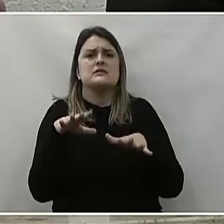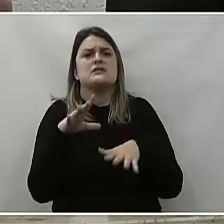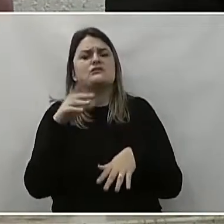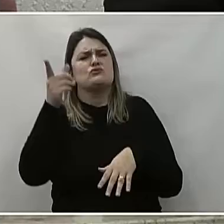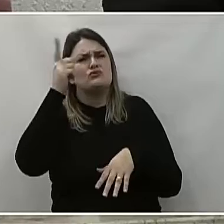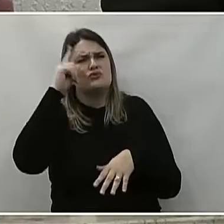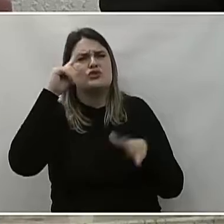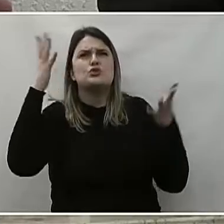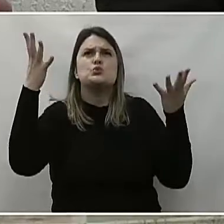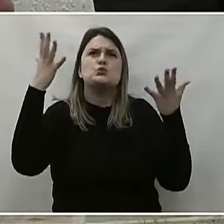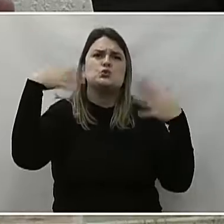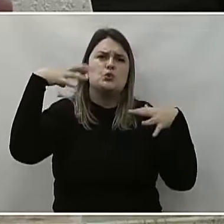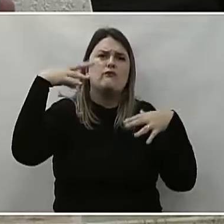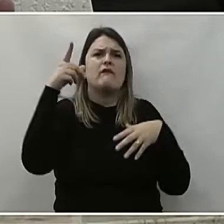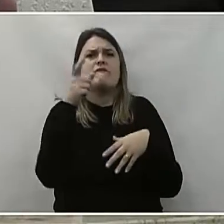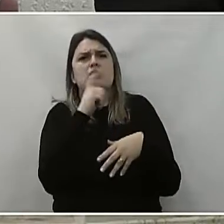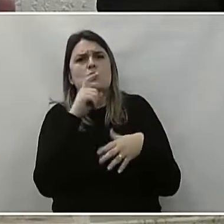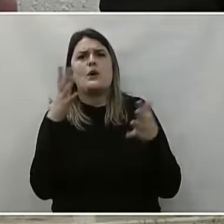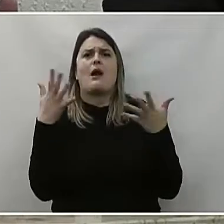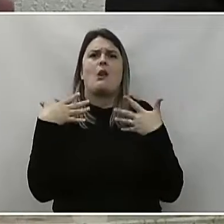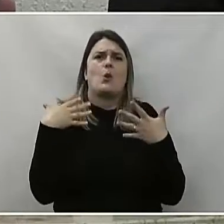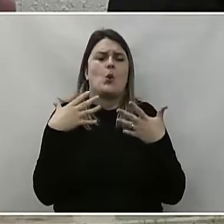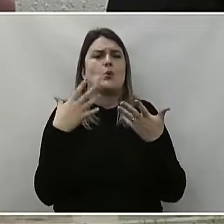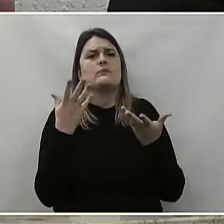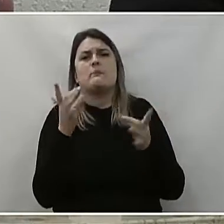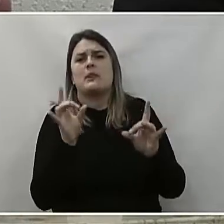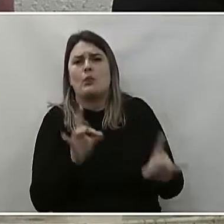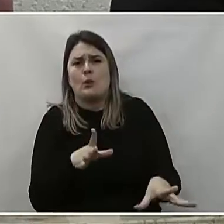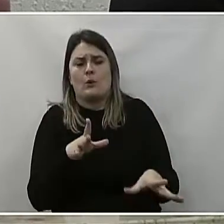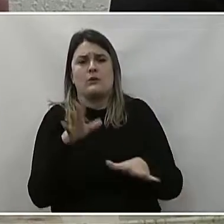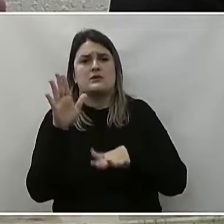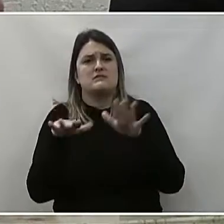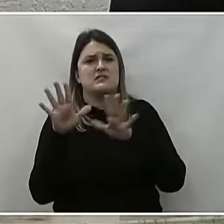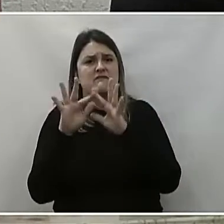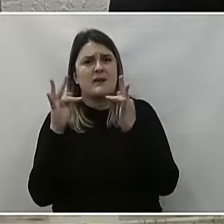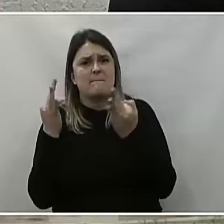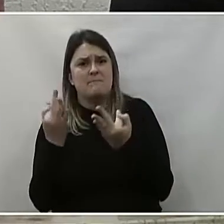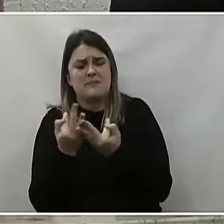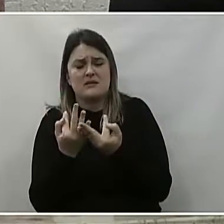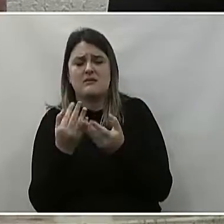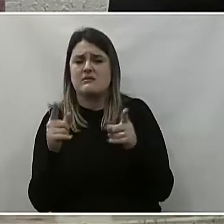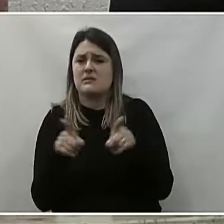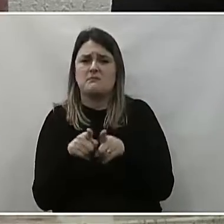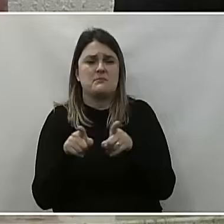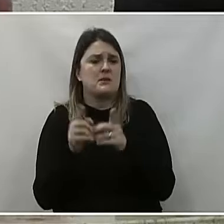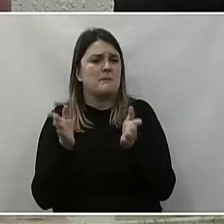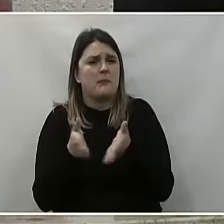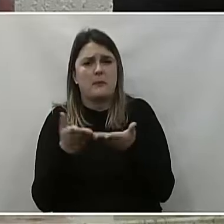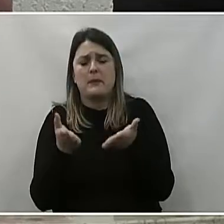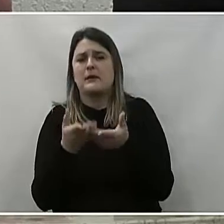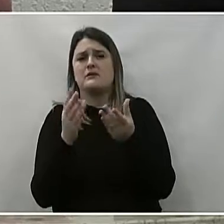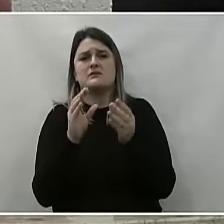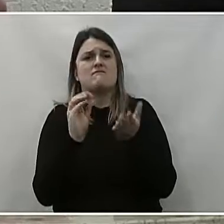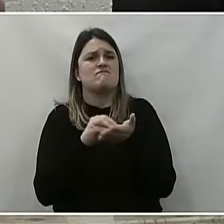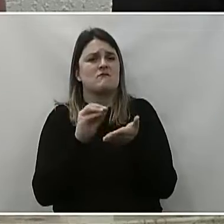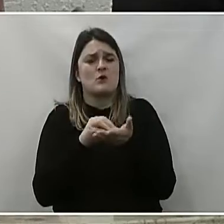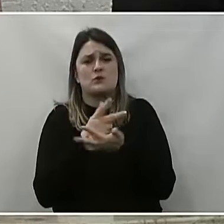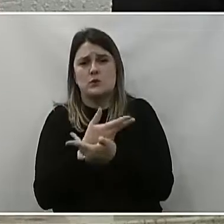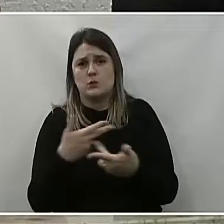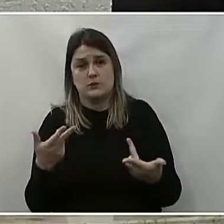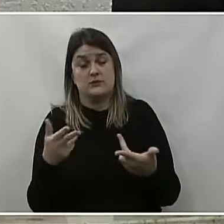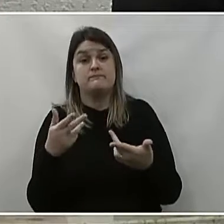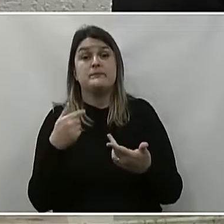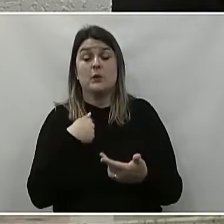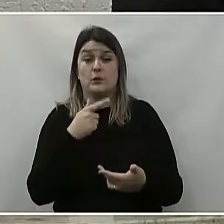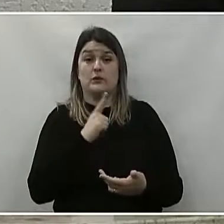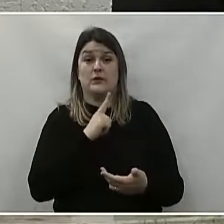encontra no dia a dia das pessoas. E a gente encontra hoje muitas famílias de União da Vitória em situação de vulnerabilidade social. E eu